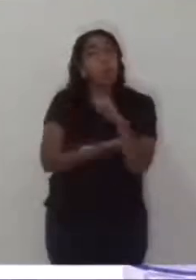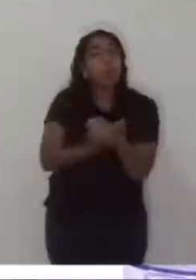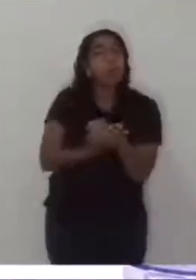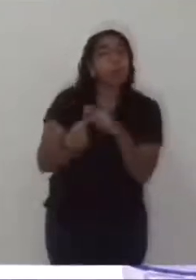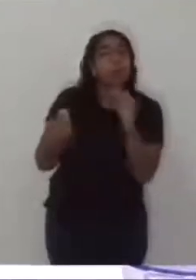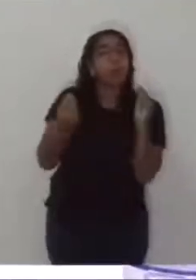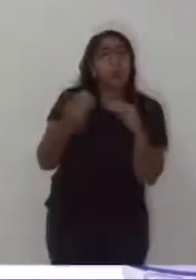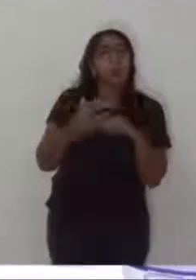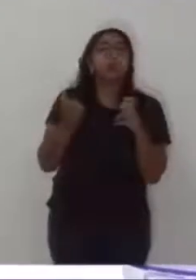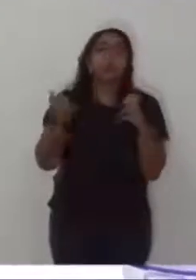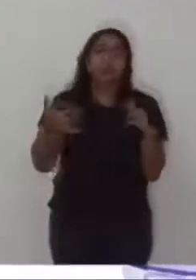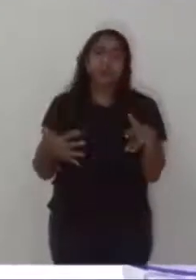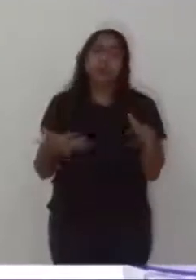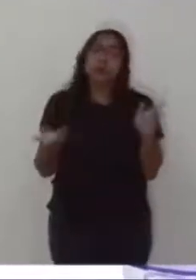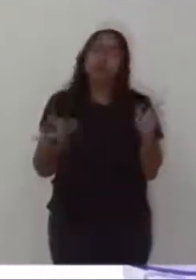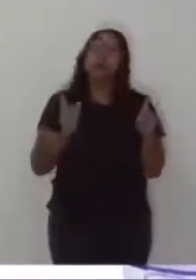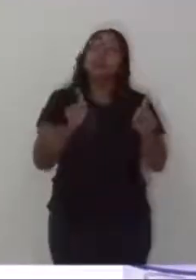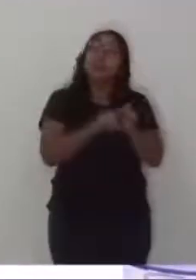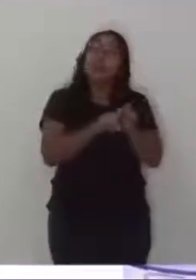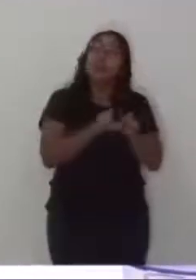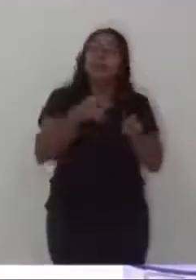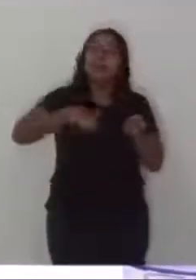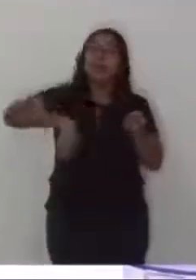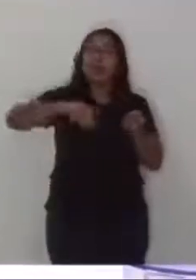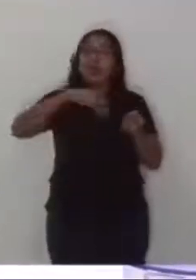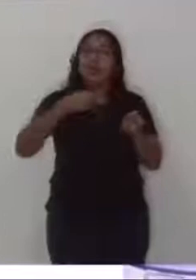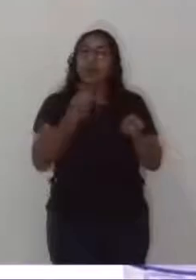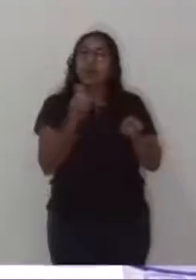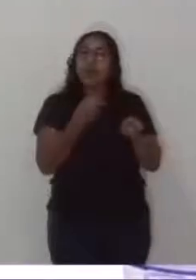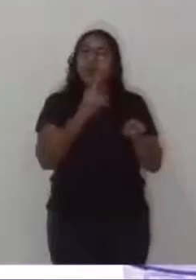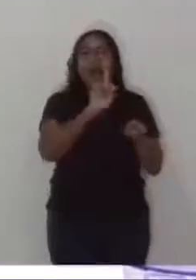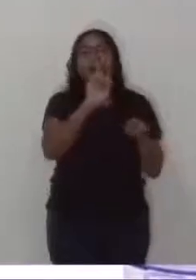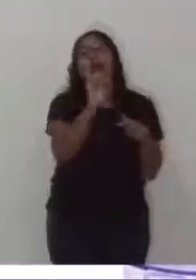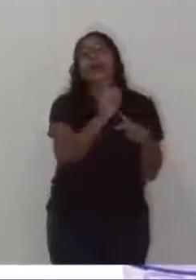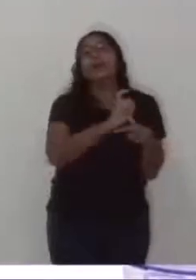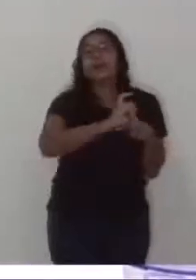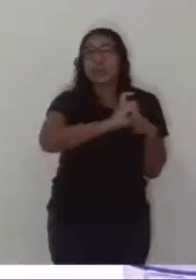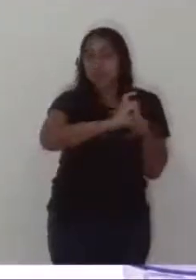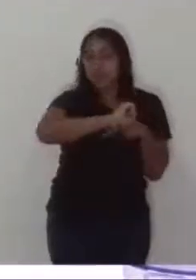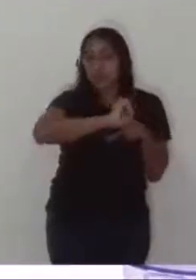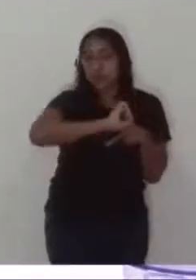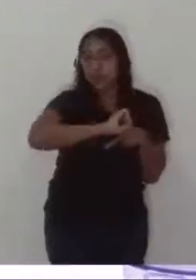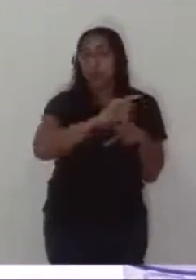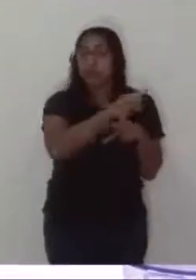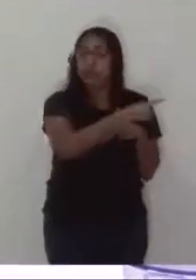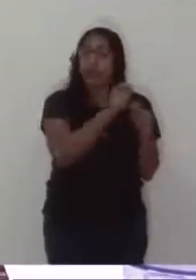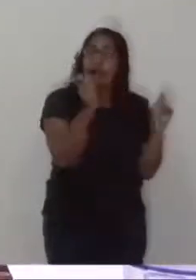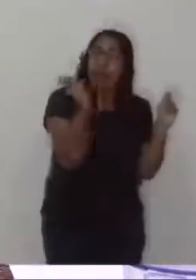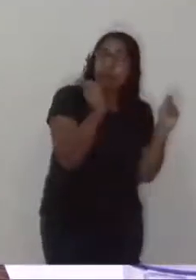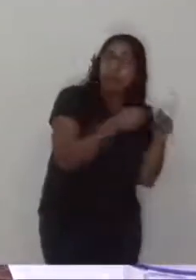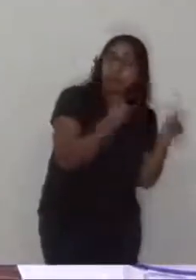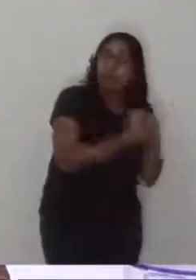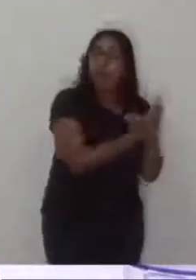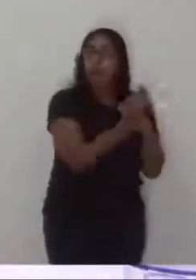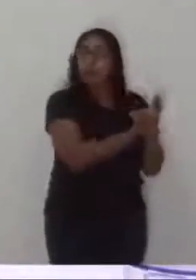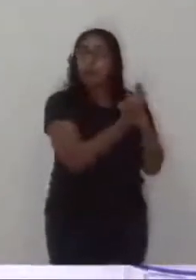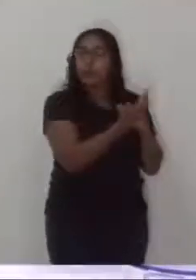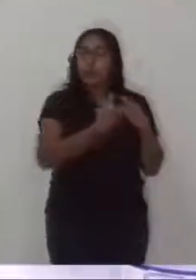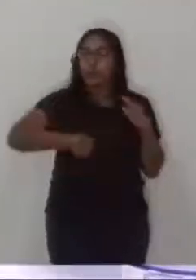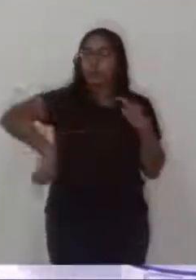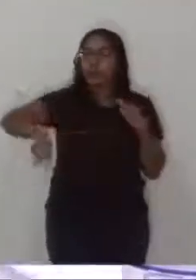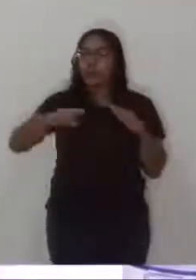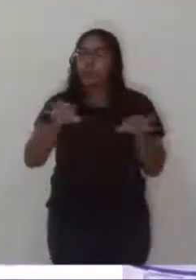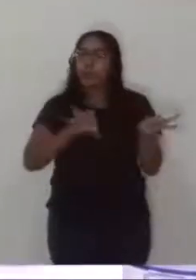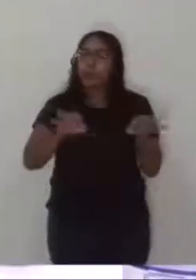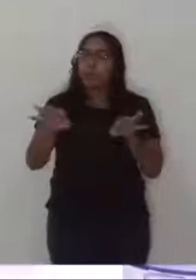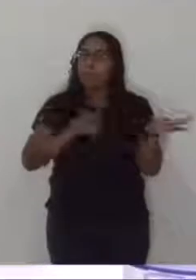para que o Executivo possa nos atender o mais urgente possível, mesmo sabendo que tem 30 dias